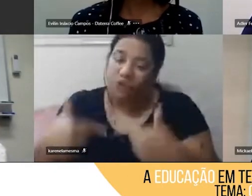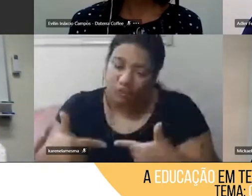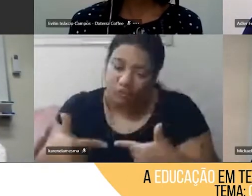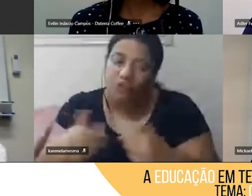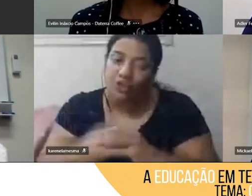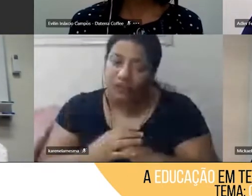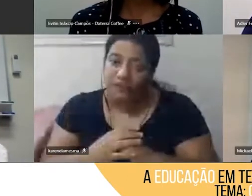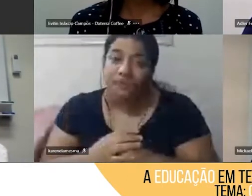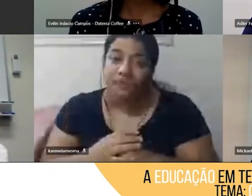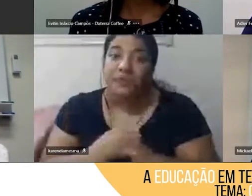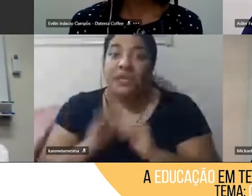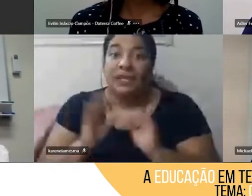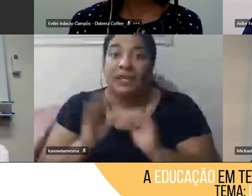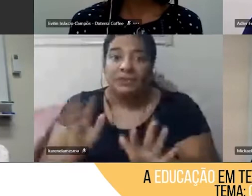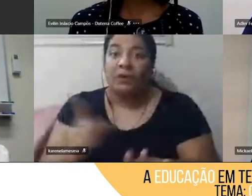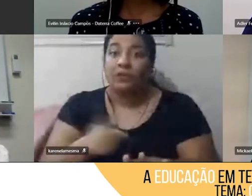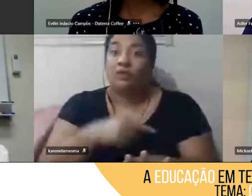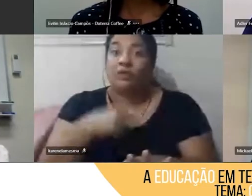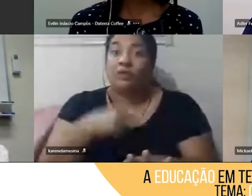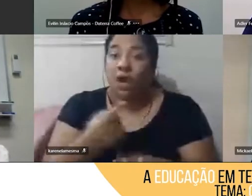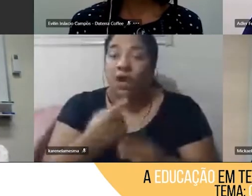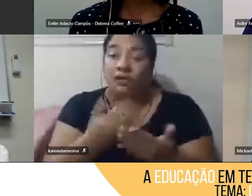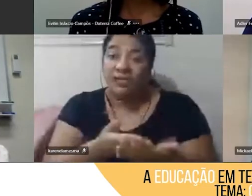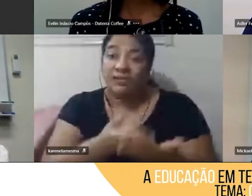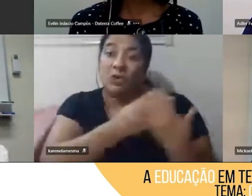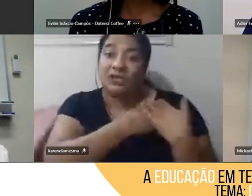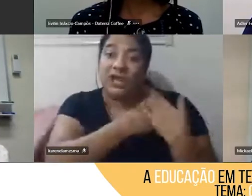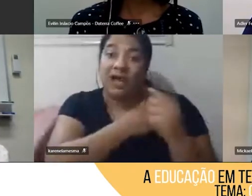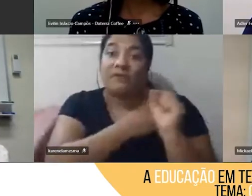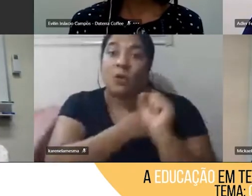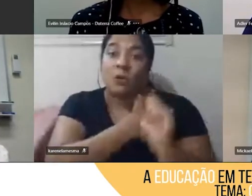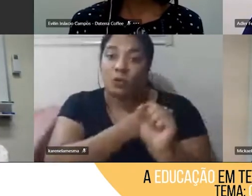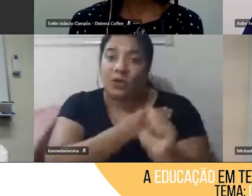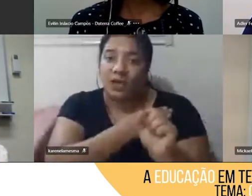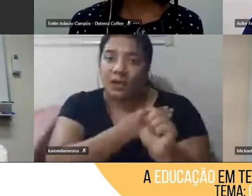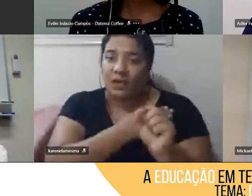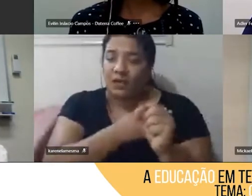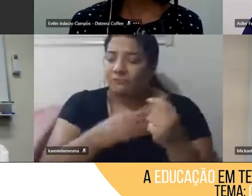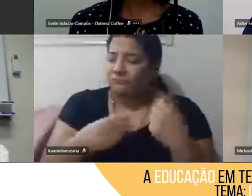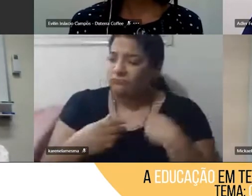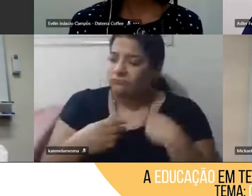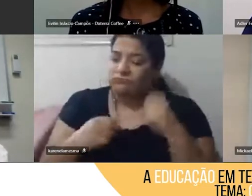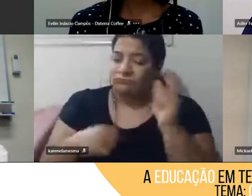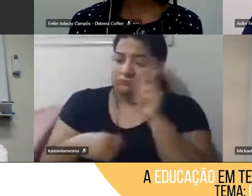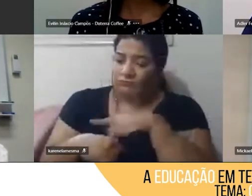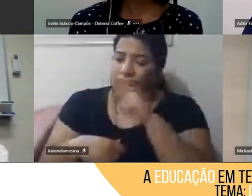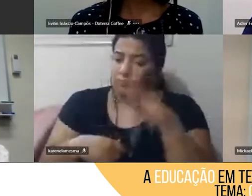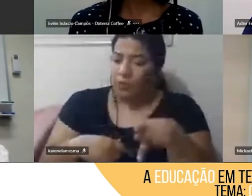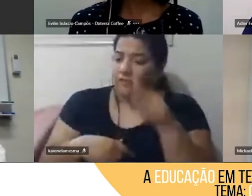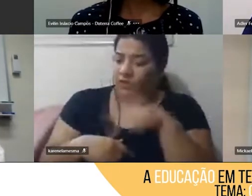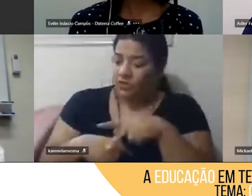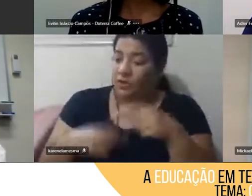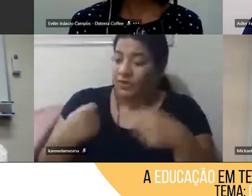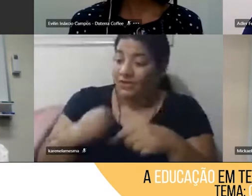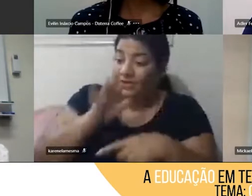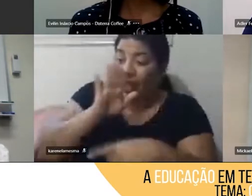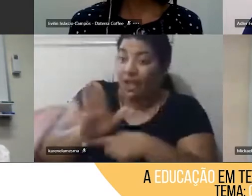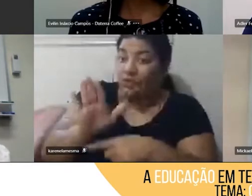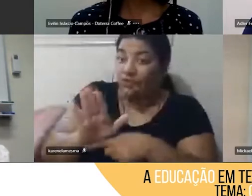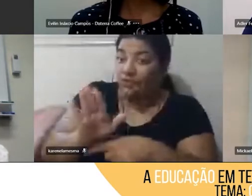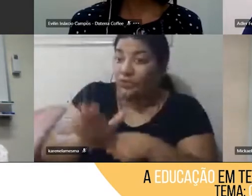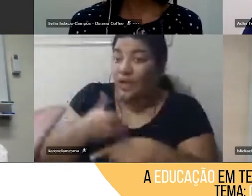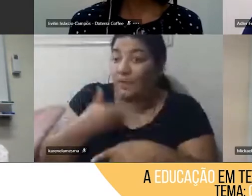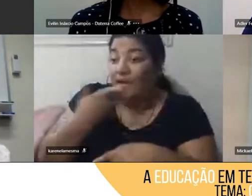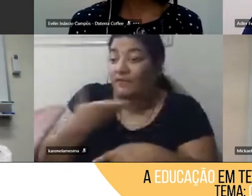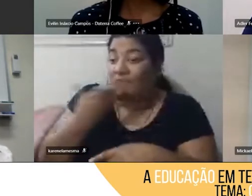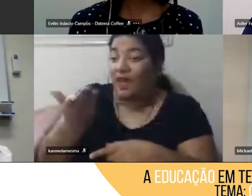o nosso papel, enquanto educadores, ele vem muito no sentido de facilitar, de ser um tutor, de